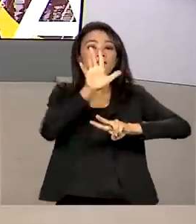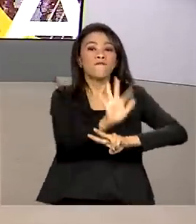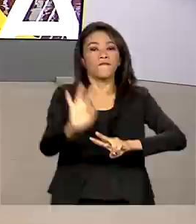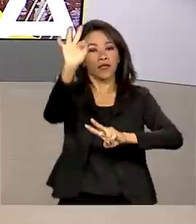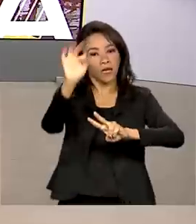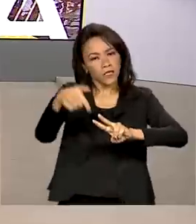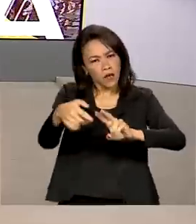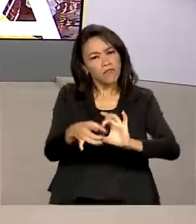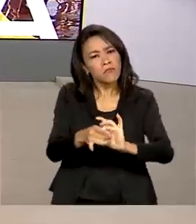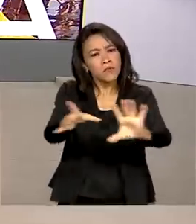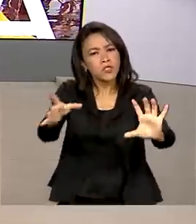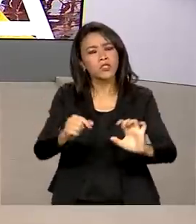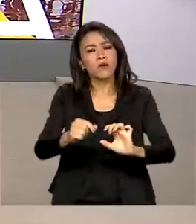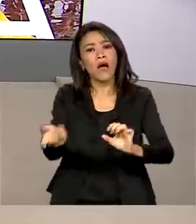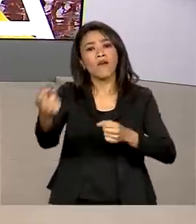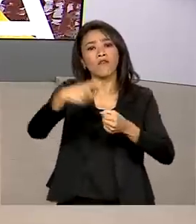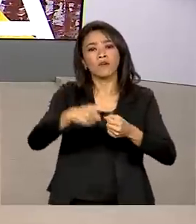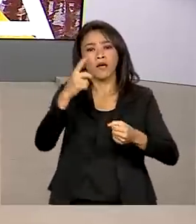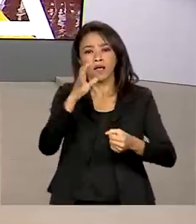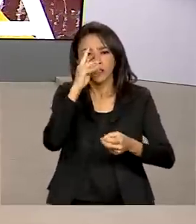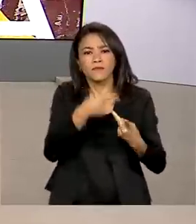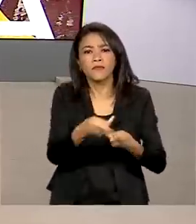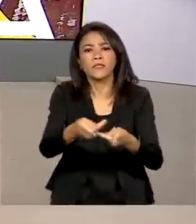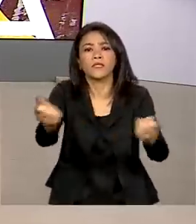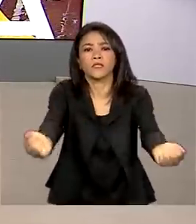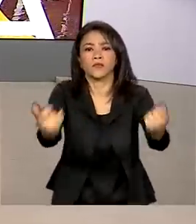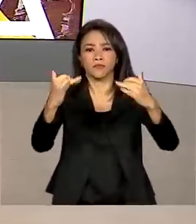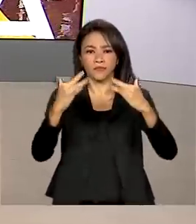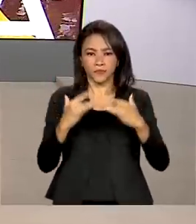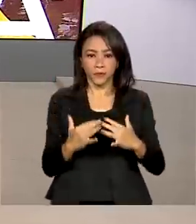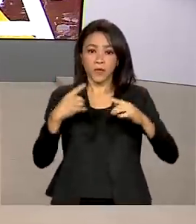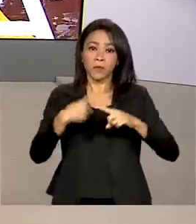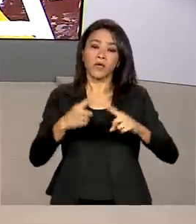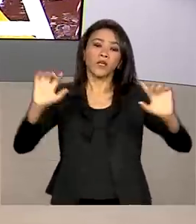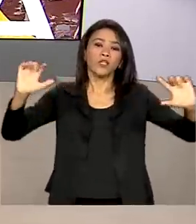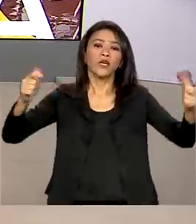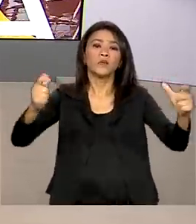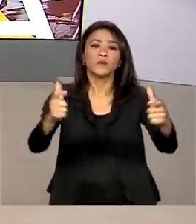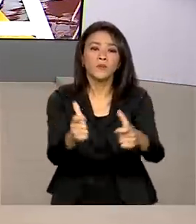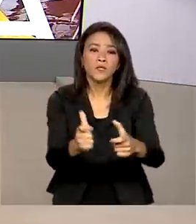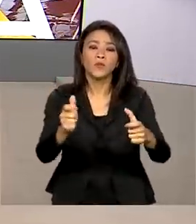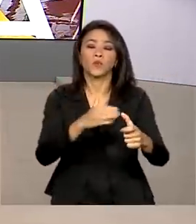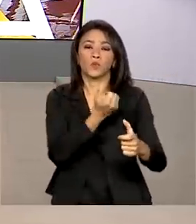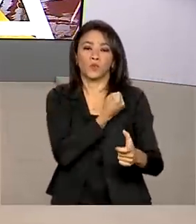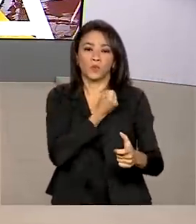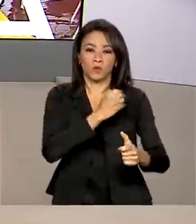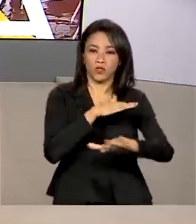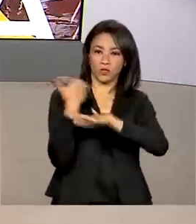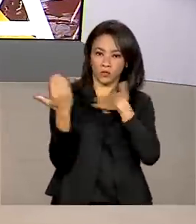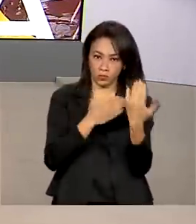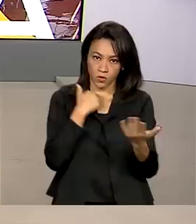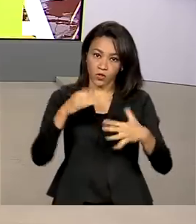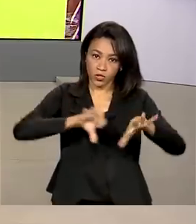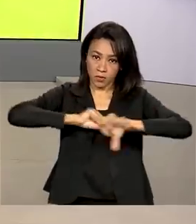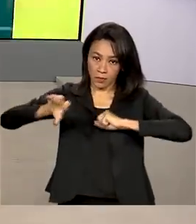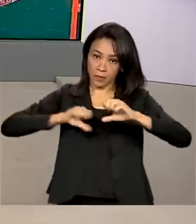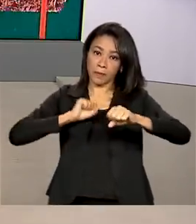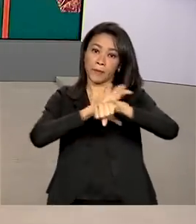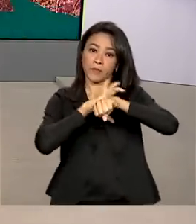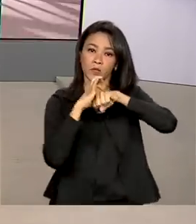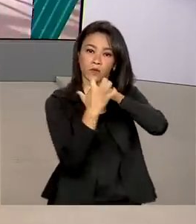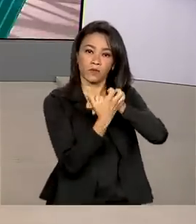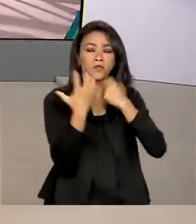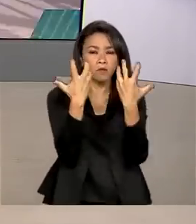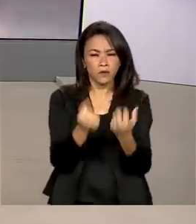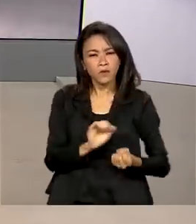a retomar as visitas aos presos após diminuição no número de mortes e de novos casos de Covid-19. Vamos